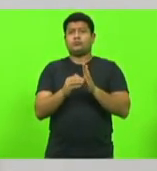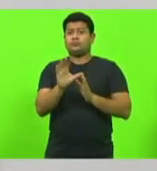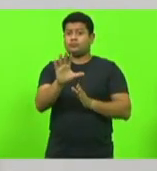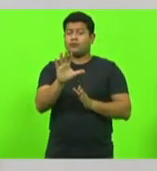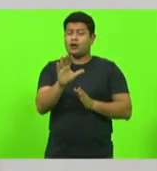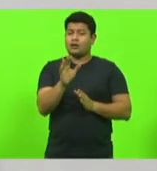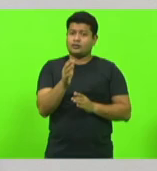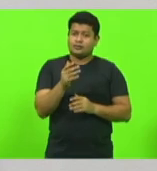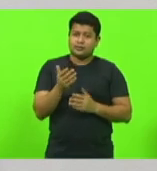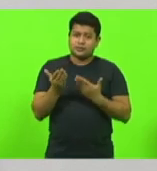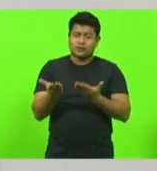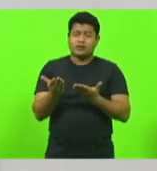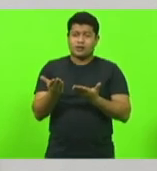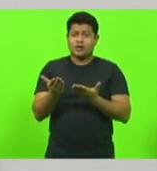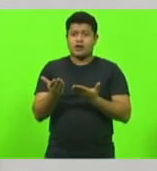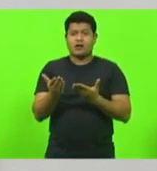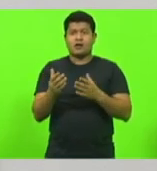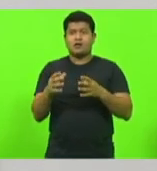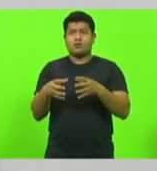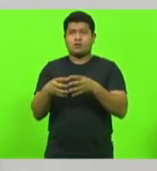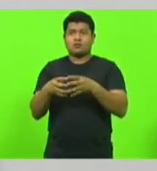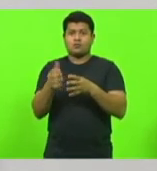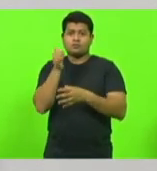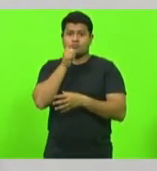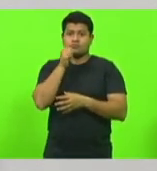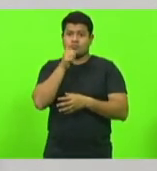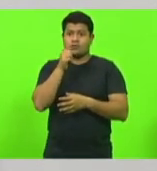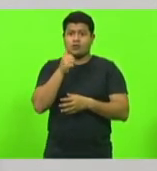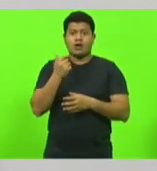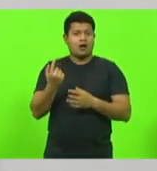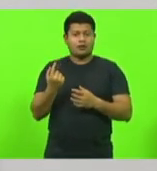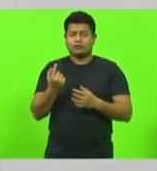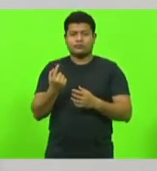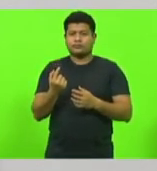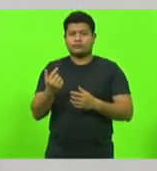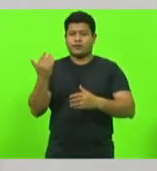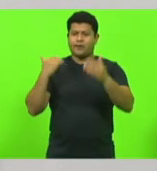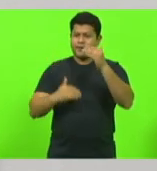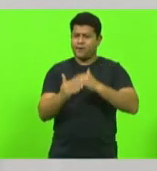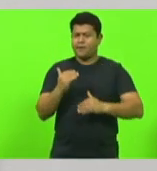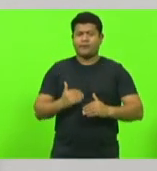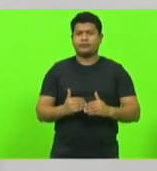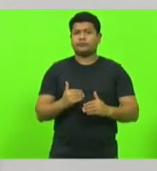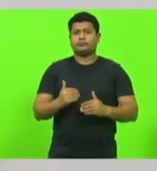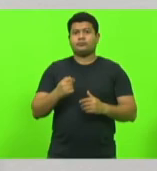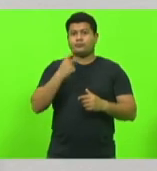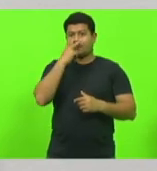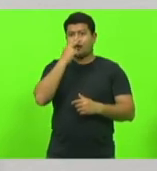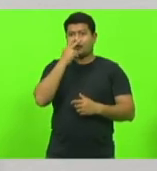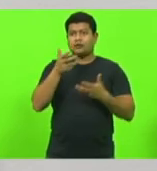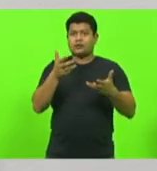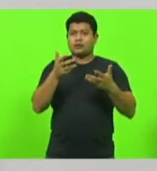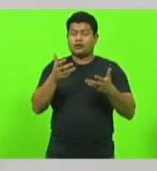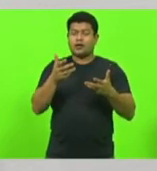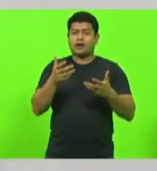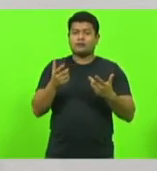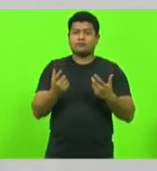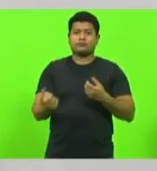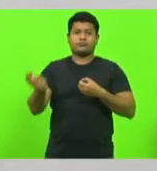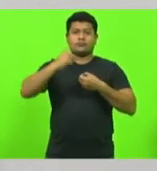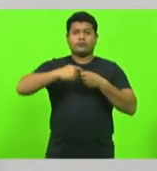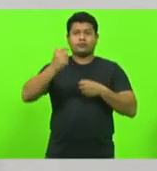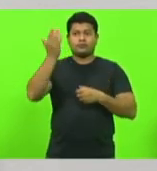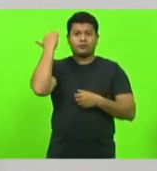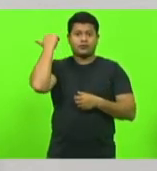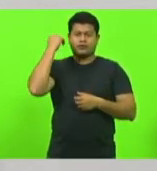feminina, ao contrário de quem anda para trás, que quer voltar à época da barbárie, nós andamos